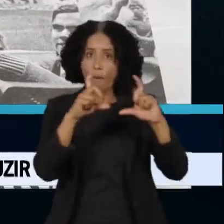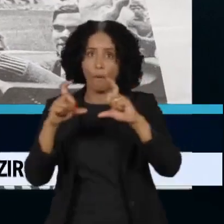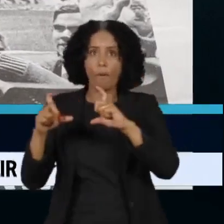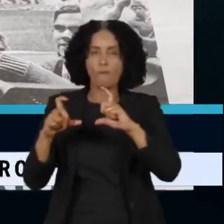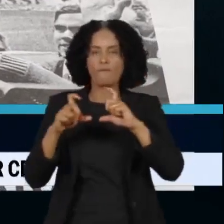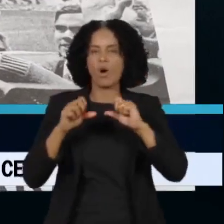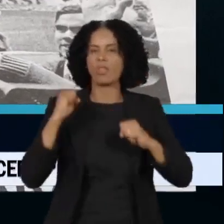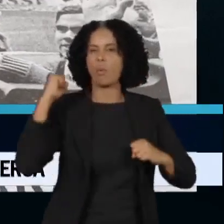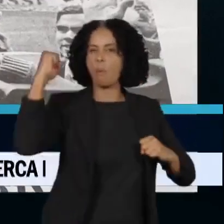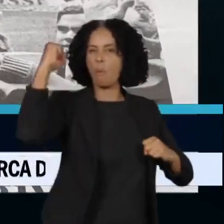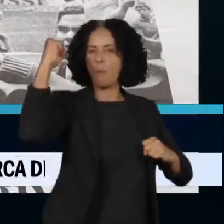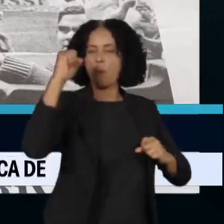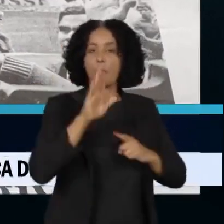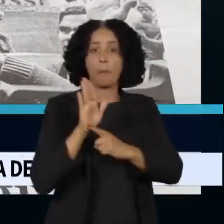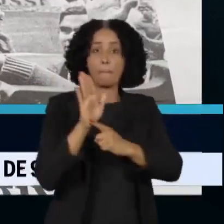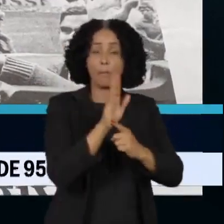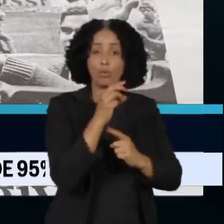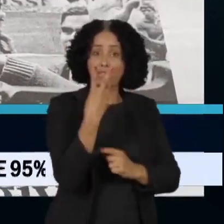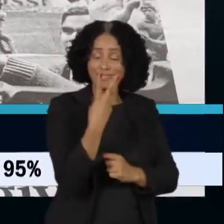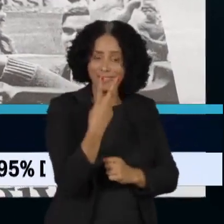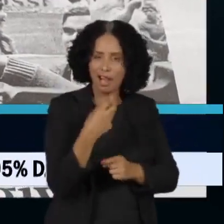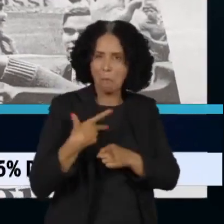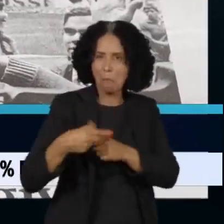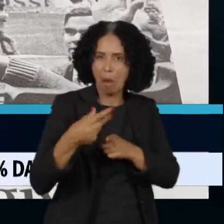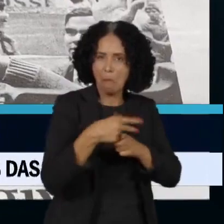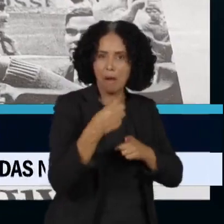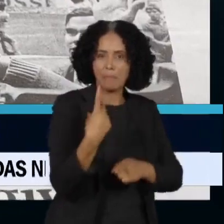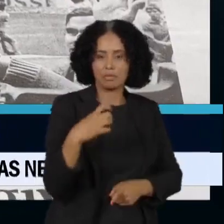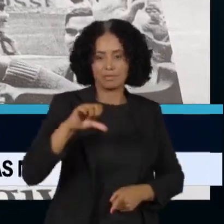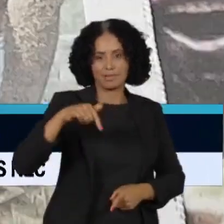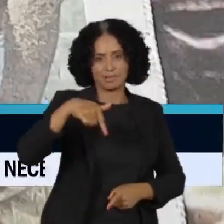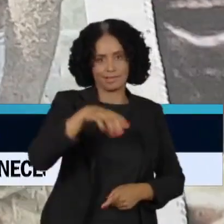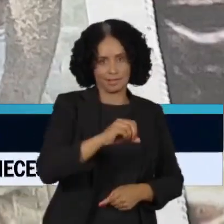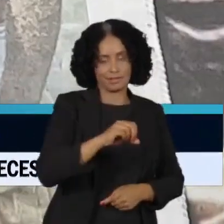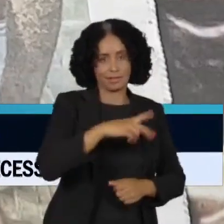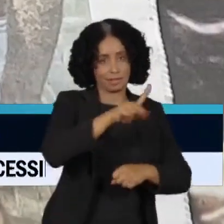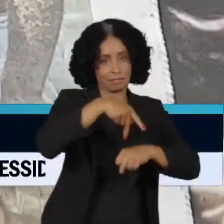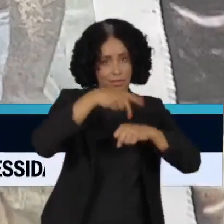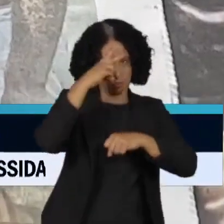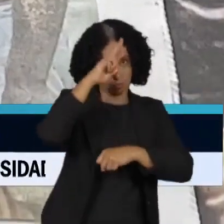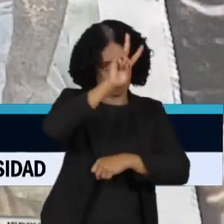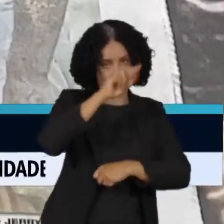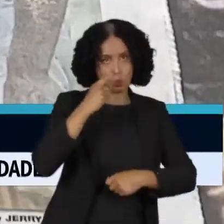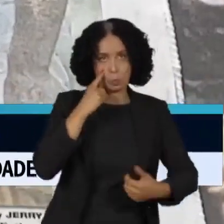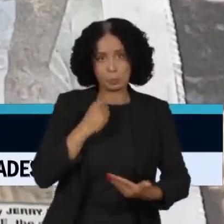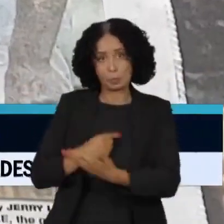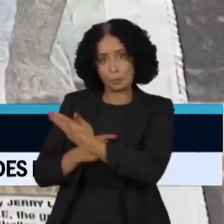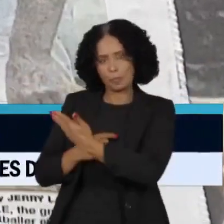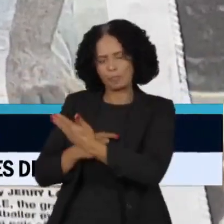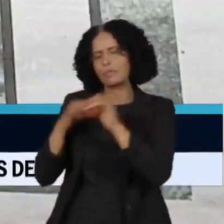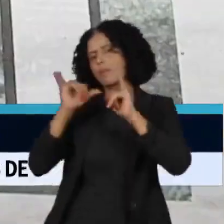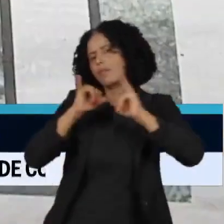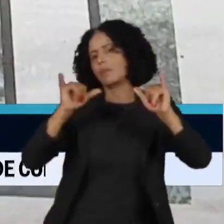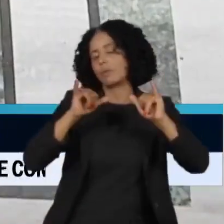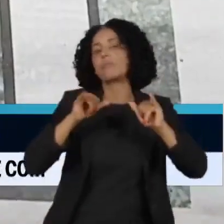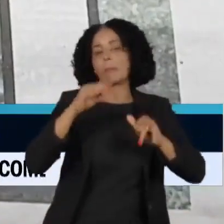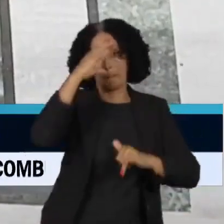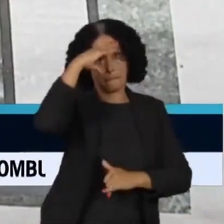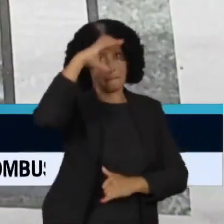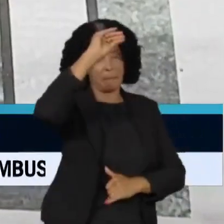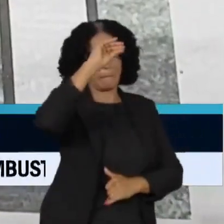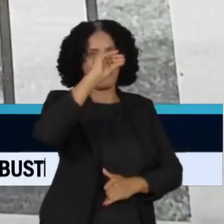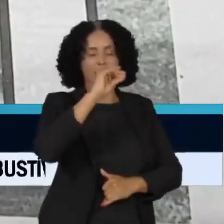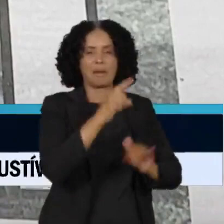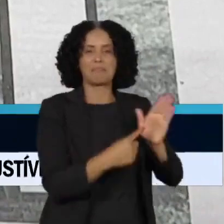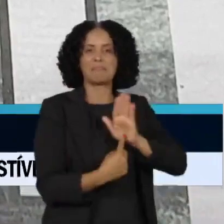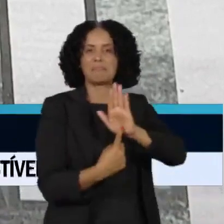torcida na conquista do tricampeonato em 1970 no México. O Daily Star disse que Pelé foi o GOAT, greatest